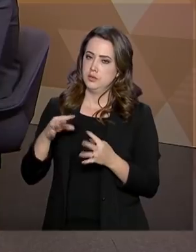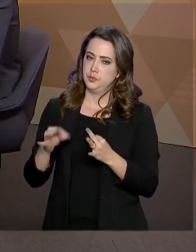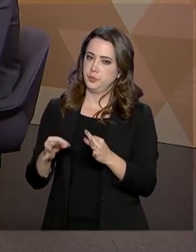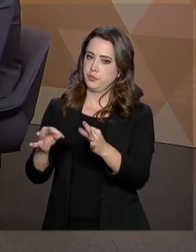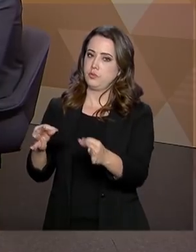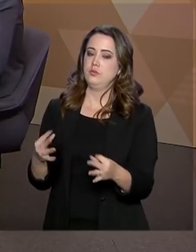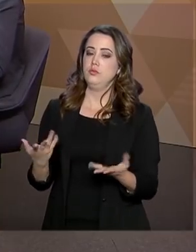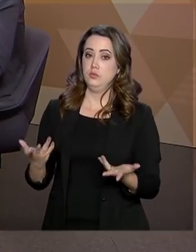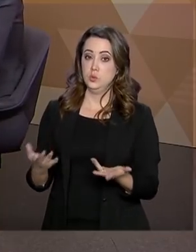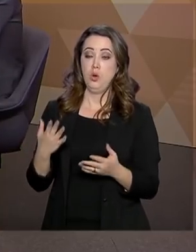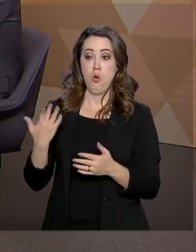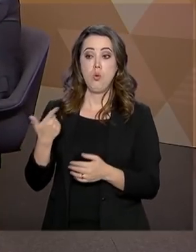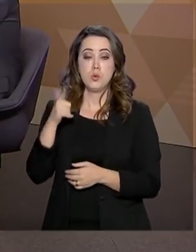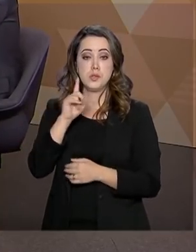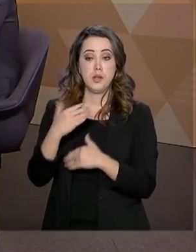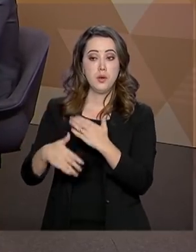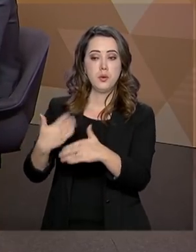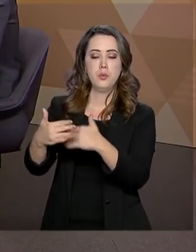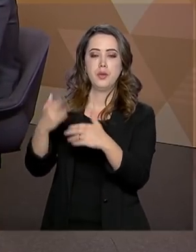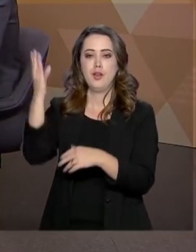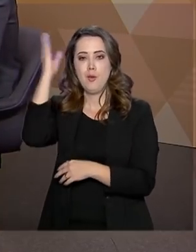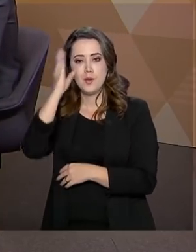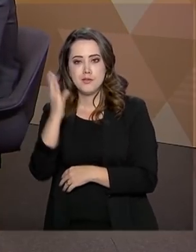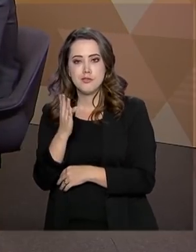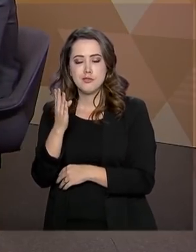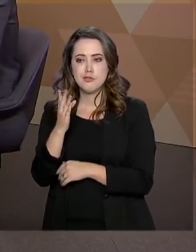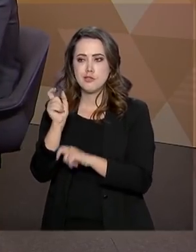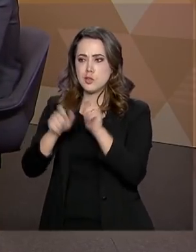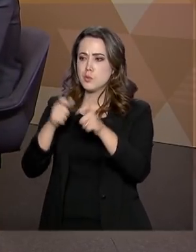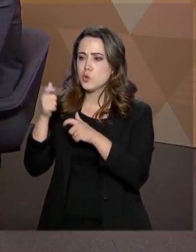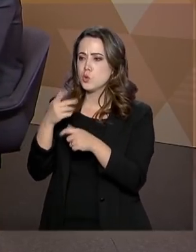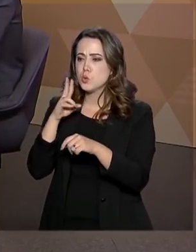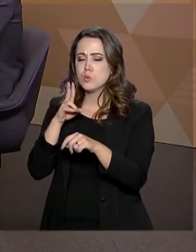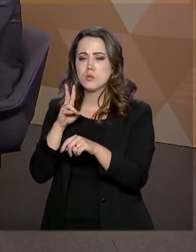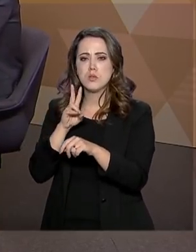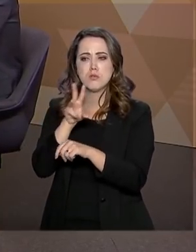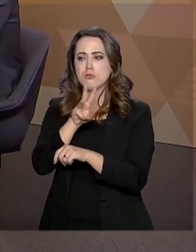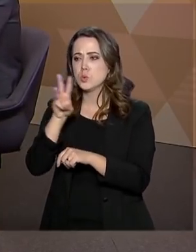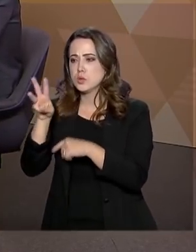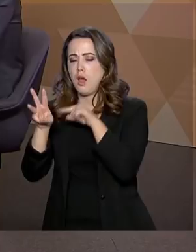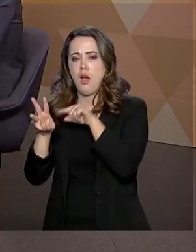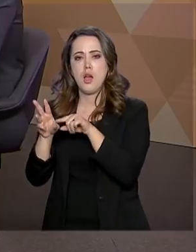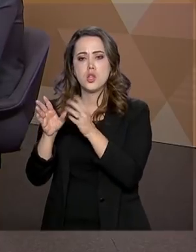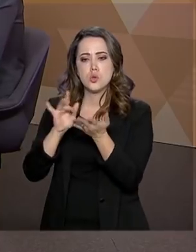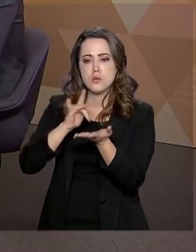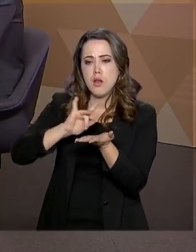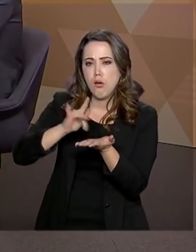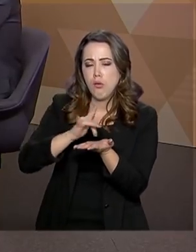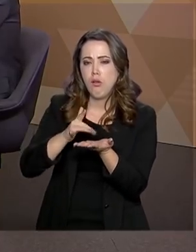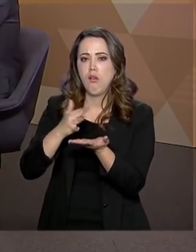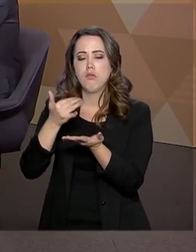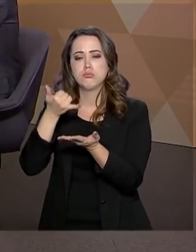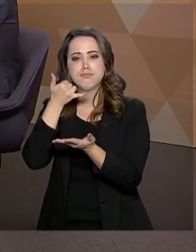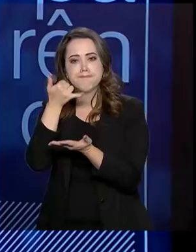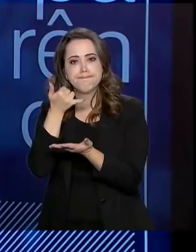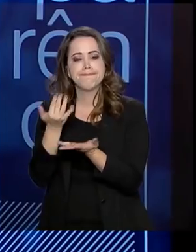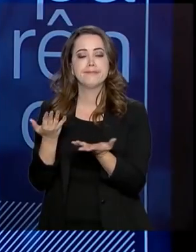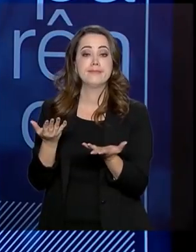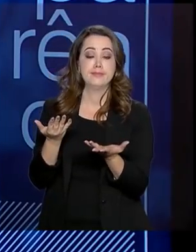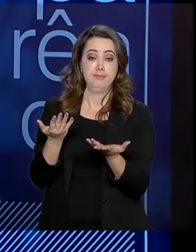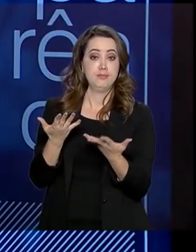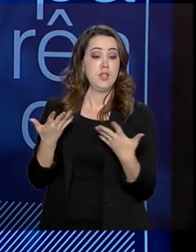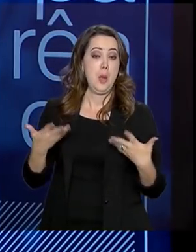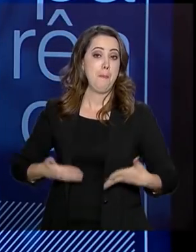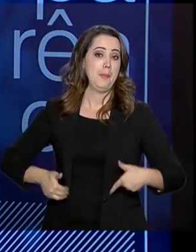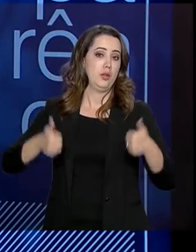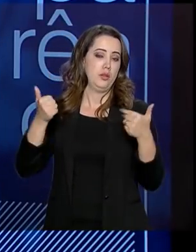tecnológico, consegue acompanhar o brasileiro na internet, nos seus celulares. Consequentemente, isso vai aumentar a qualidade